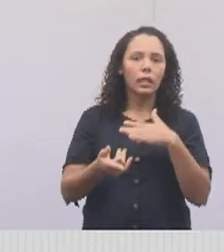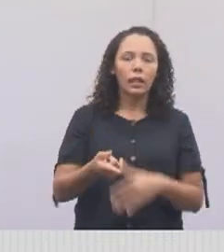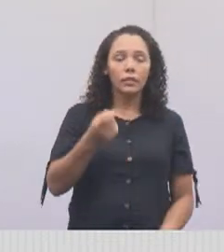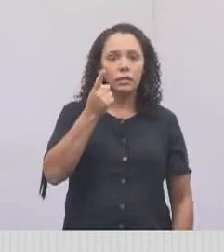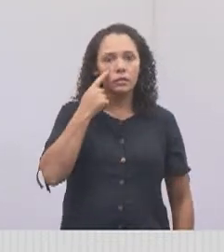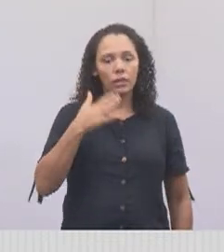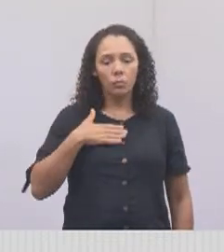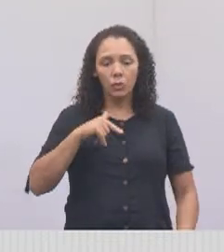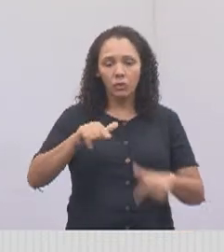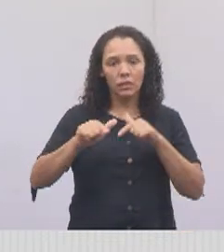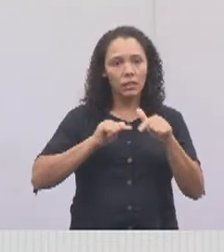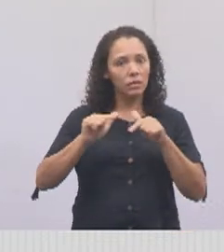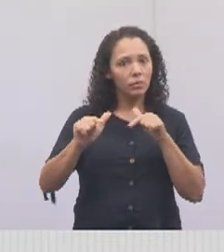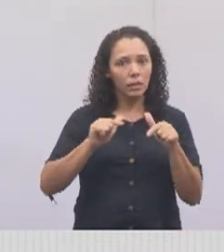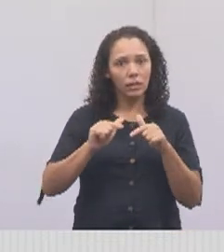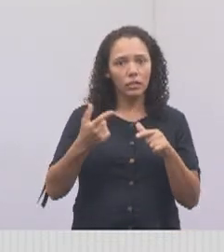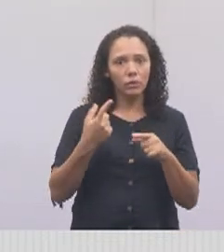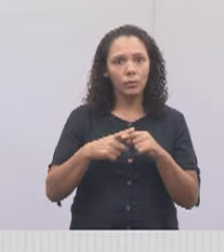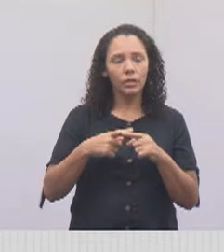podem mirar